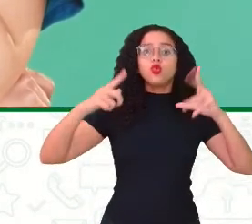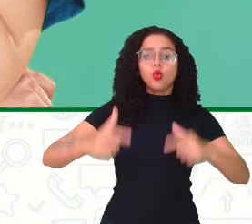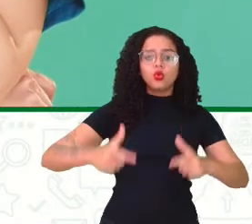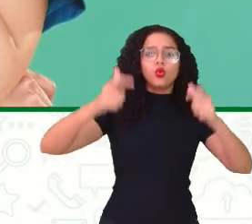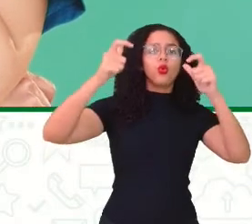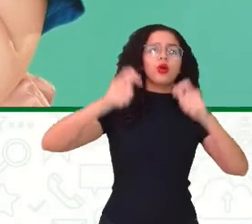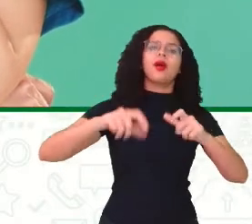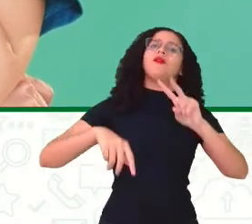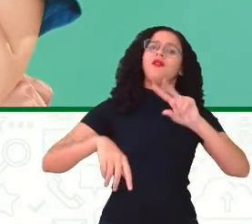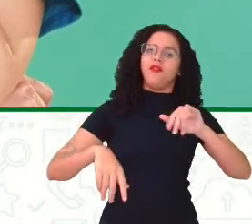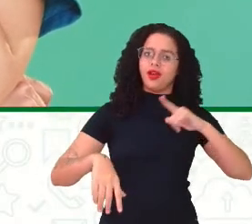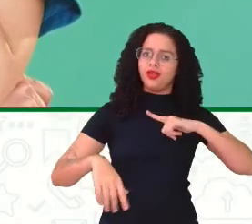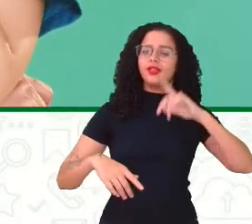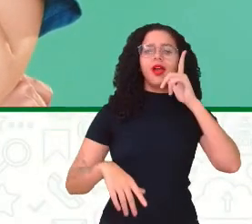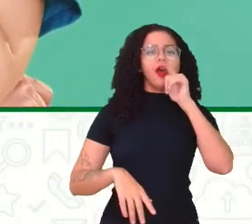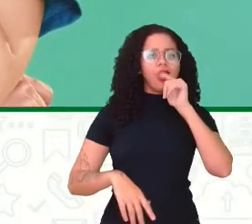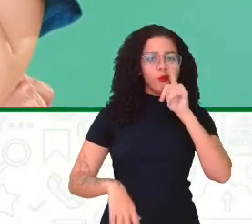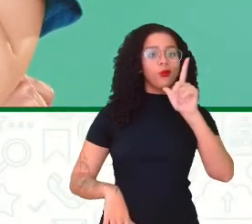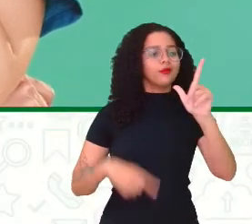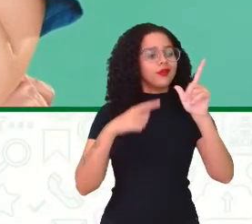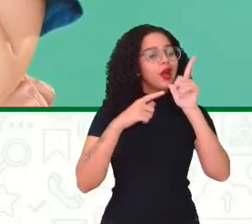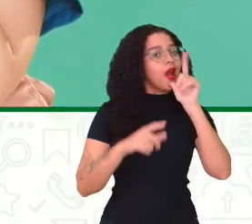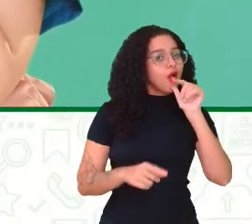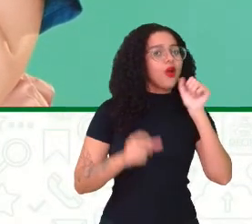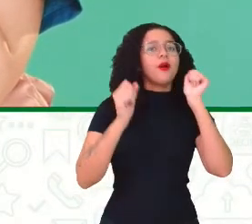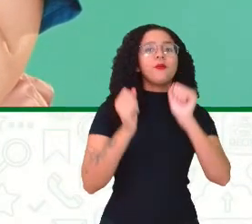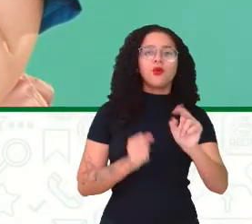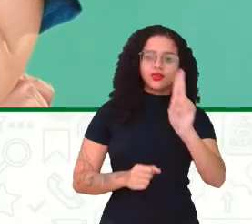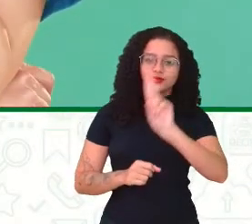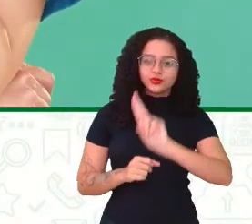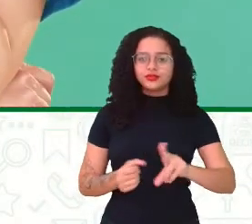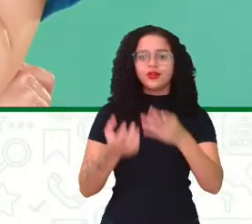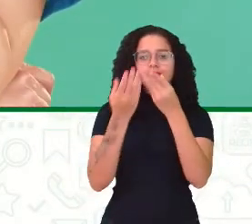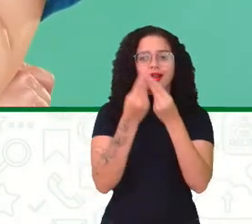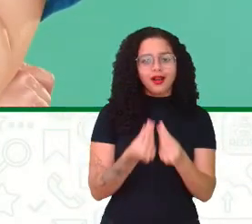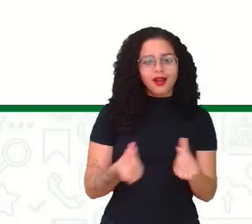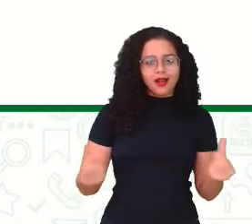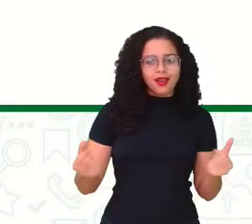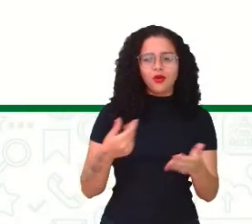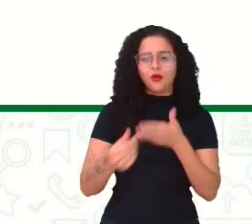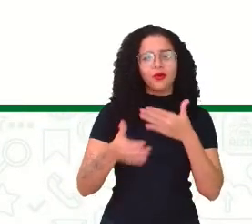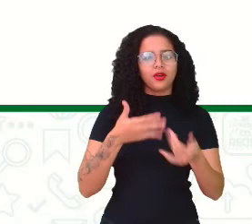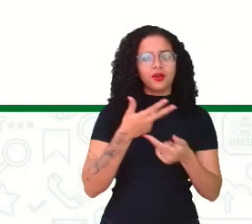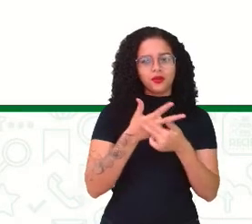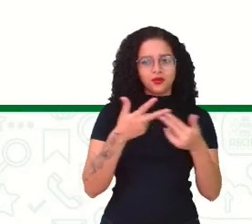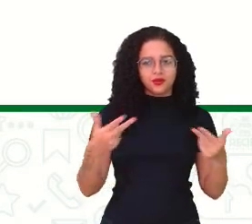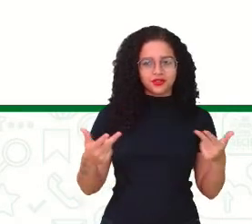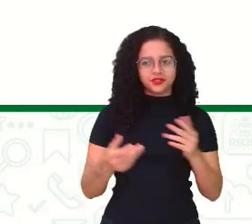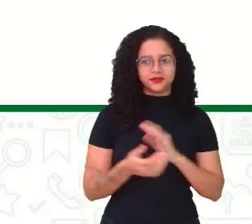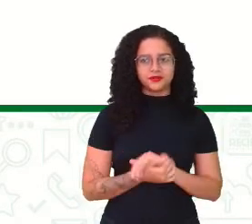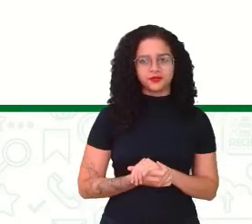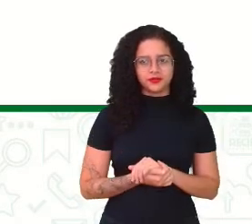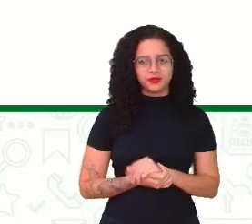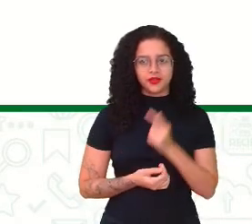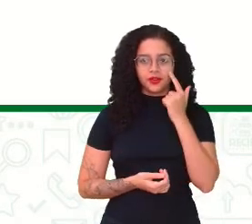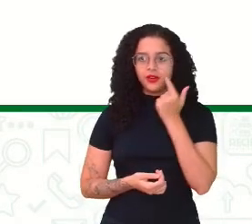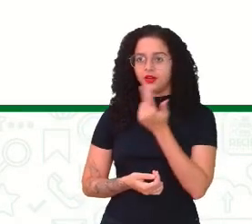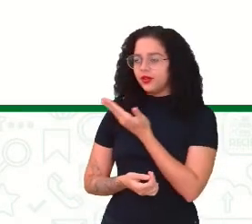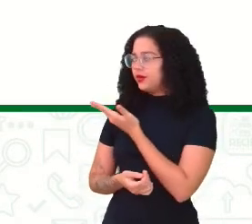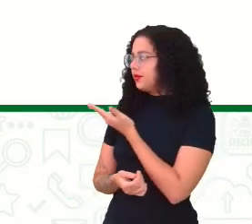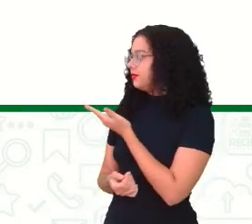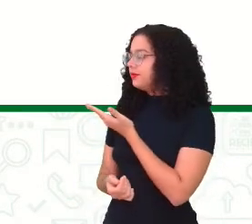vai ter água e a água pode ser utilizada para dissolver substâncias, tá certo? Então, a gente está vendo aqui,